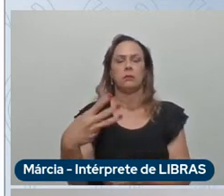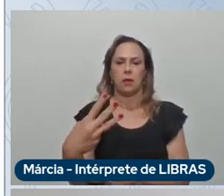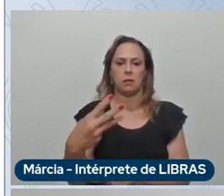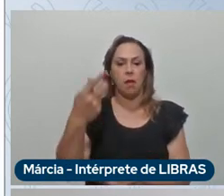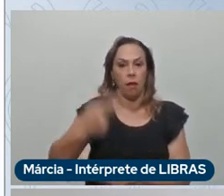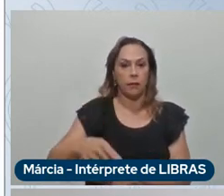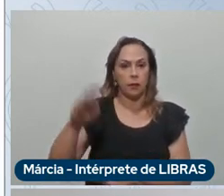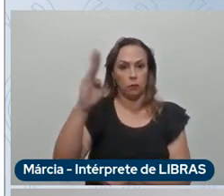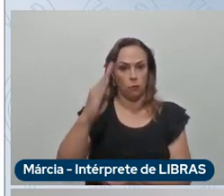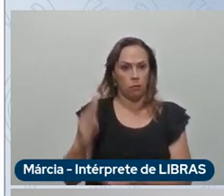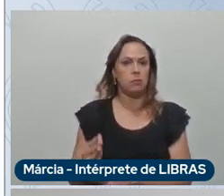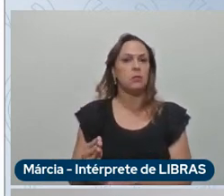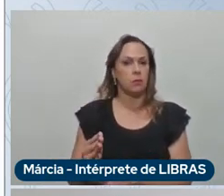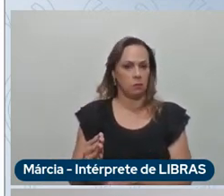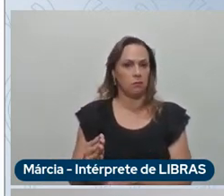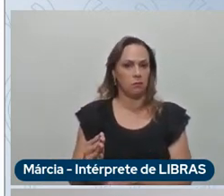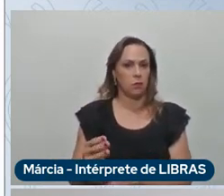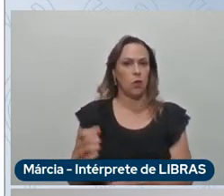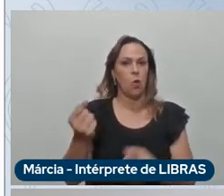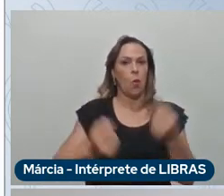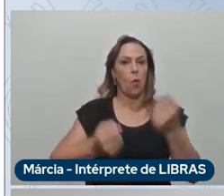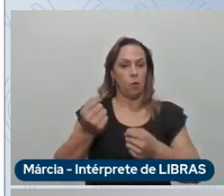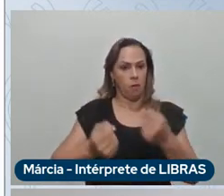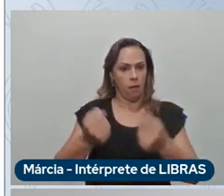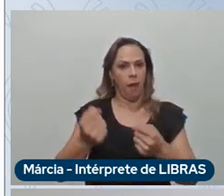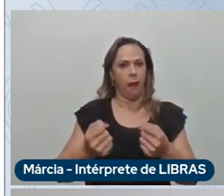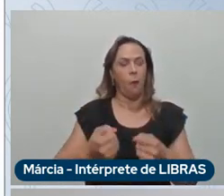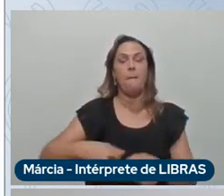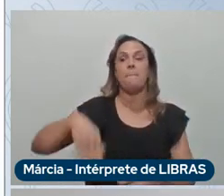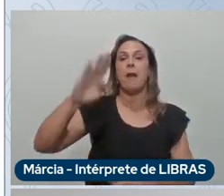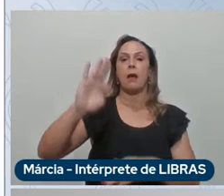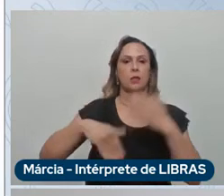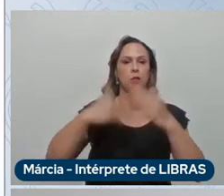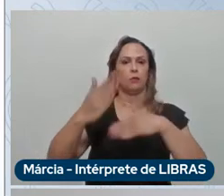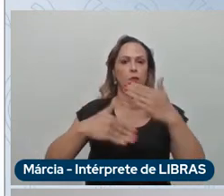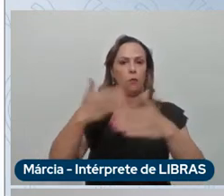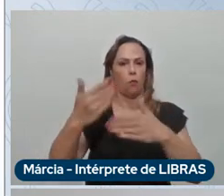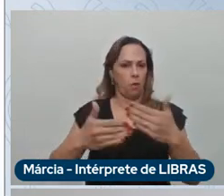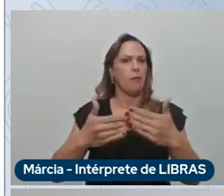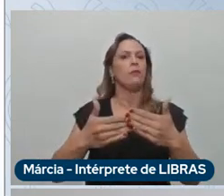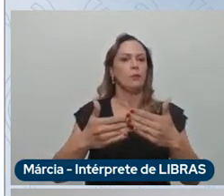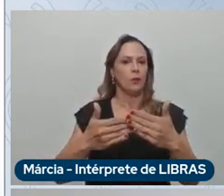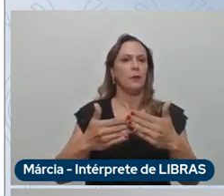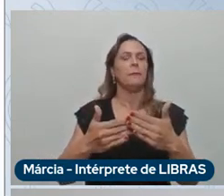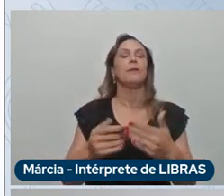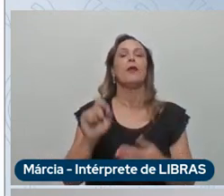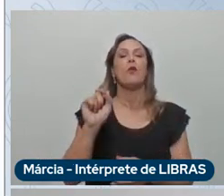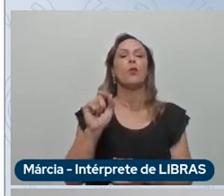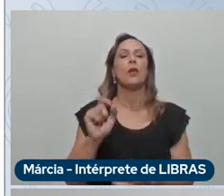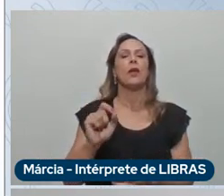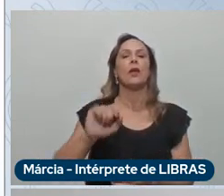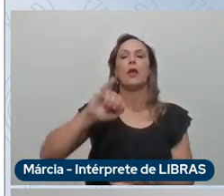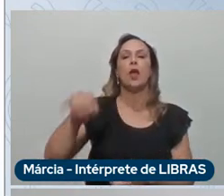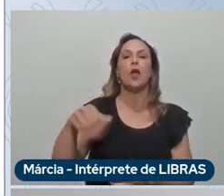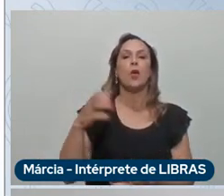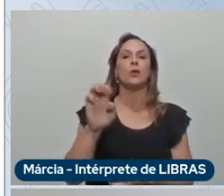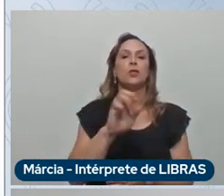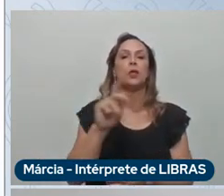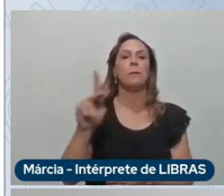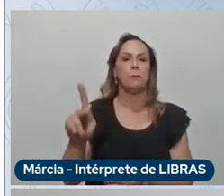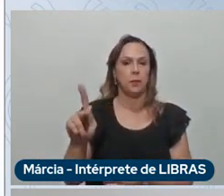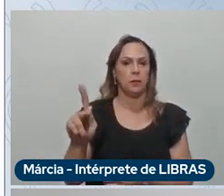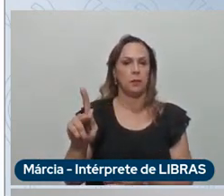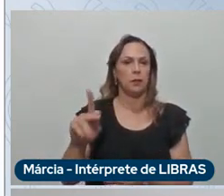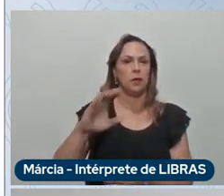evoluídos de autonomia foi o Jeep Compass que lançamos em 2016 ele tinha nível de autonomia